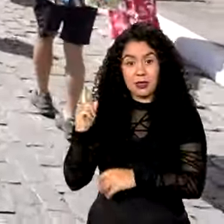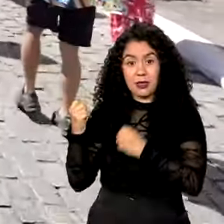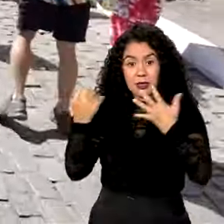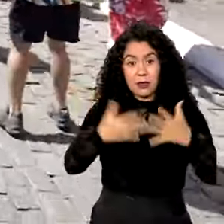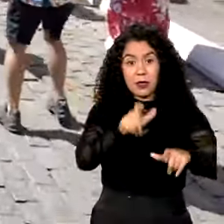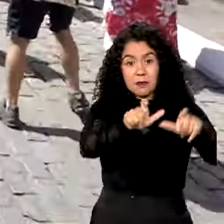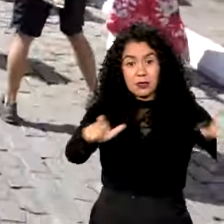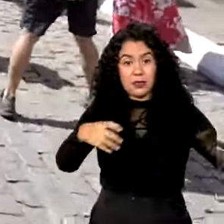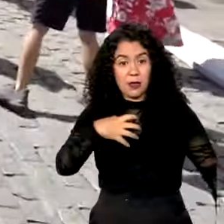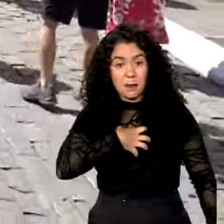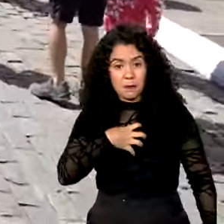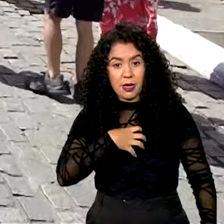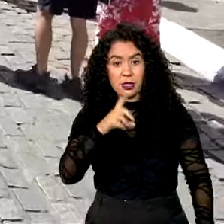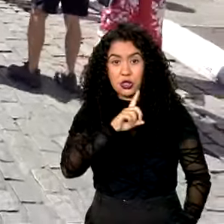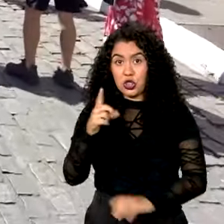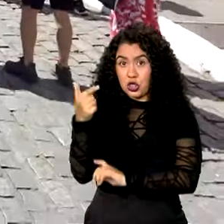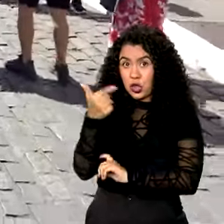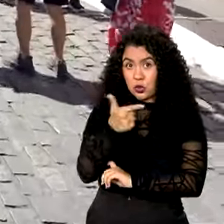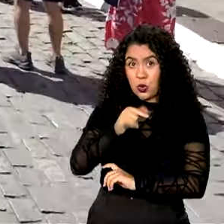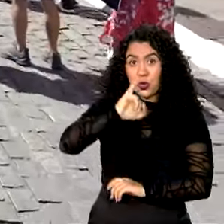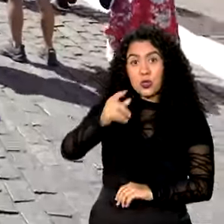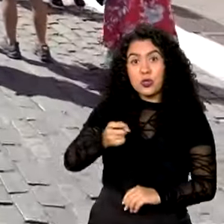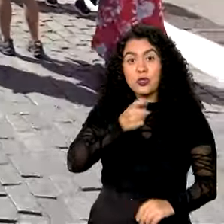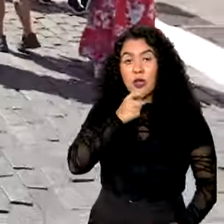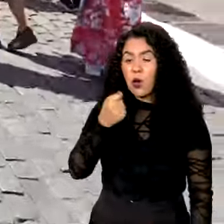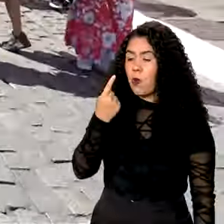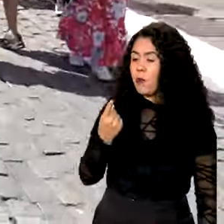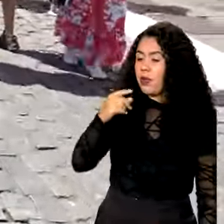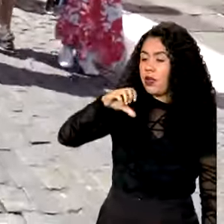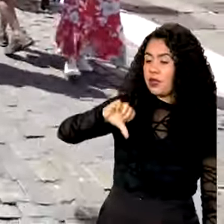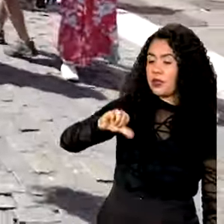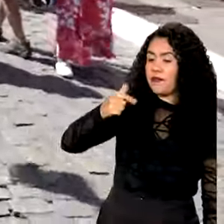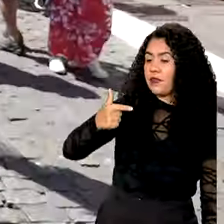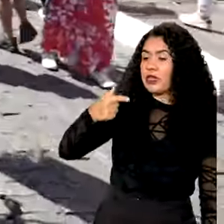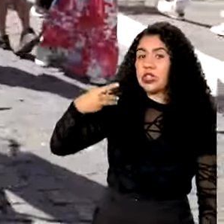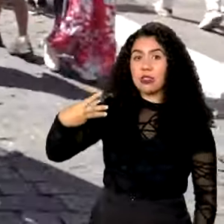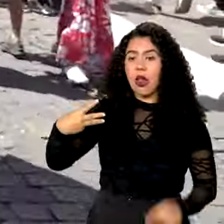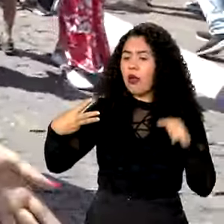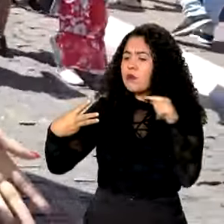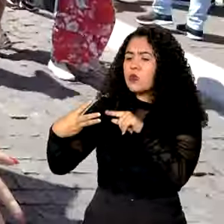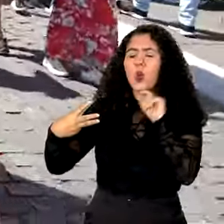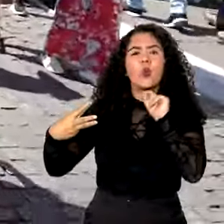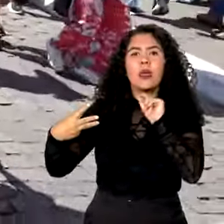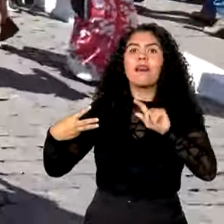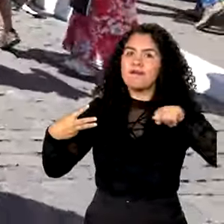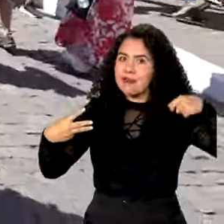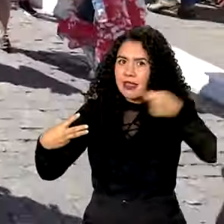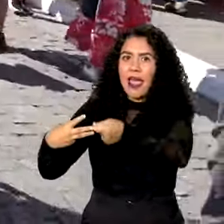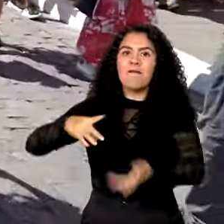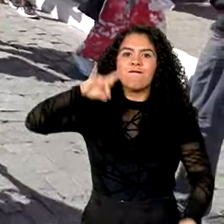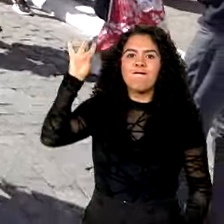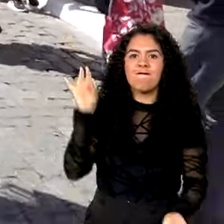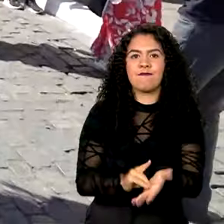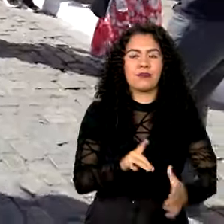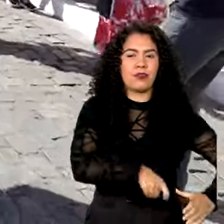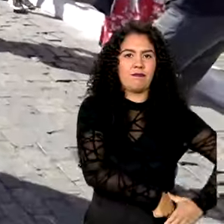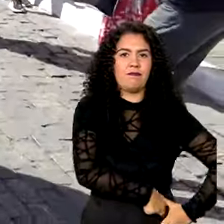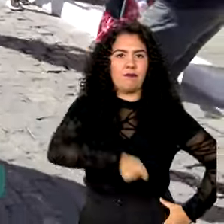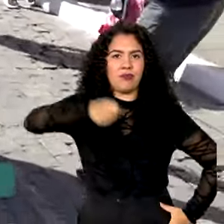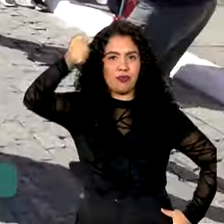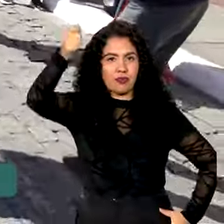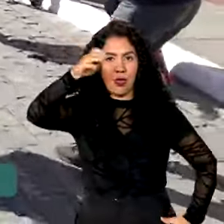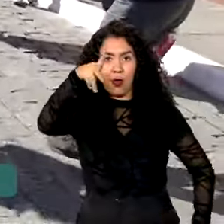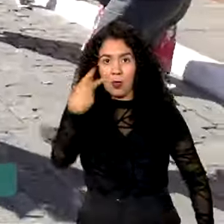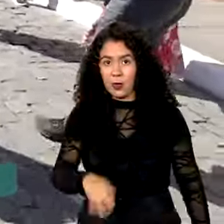consideram o dia 2 de julho de 1823 como a verdadeira data da independência do